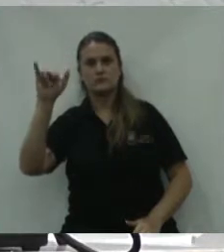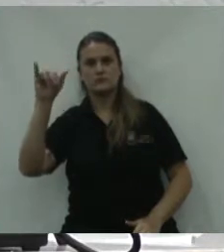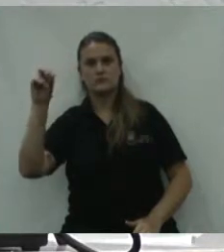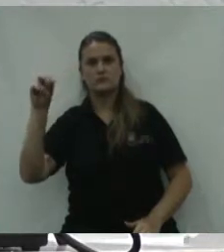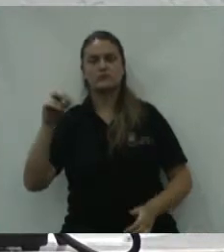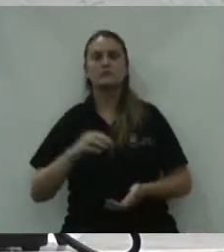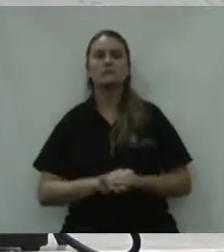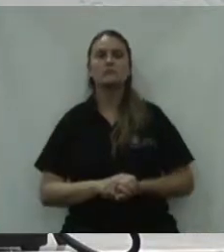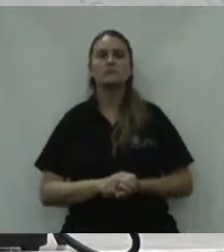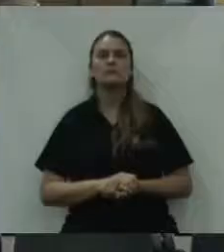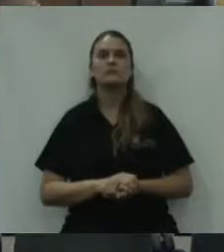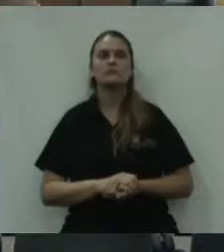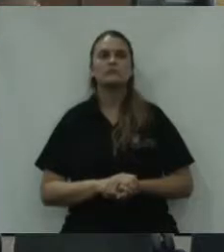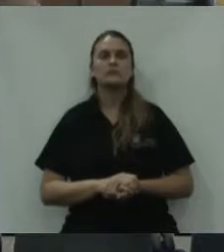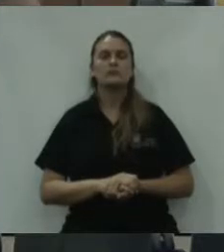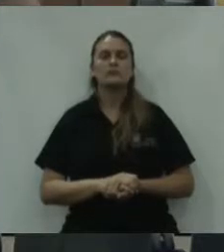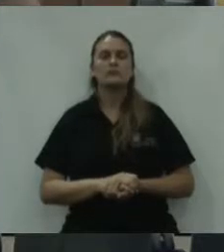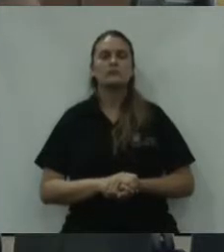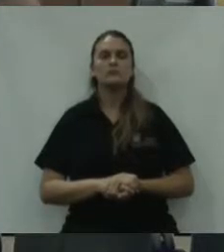Municipal.